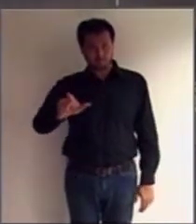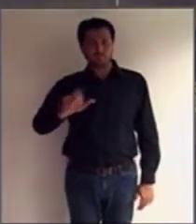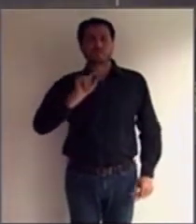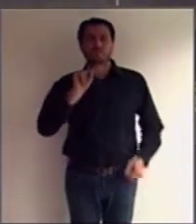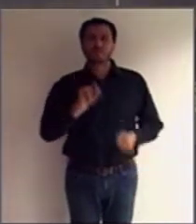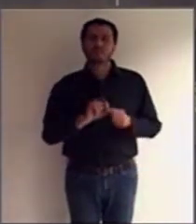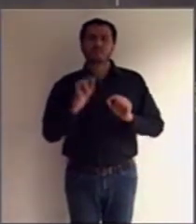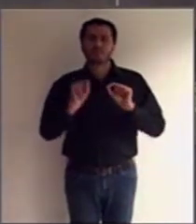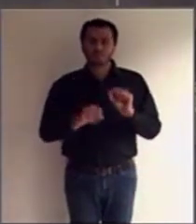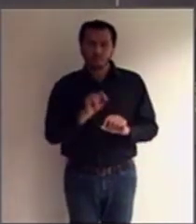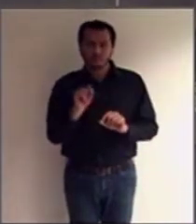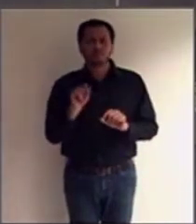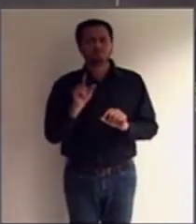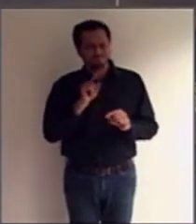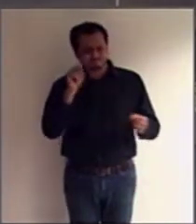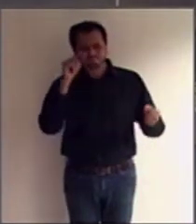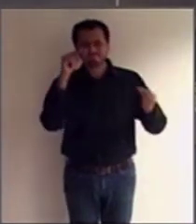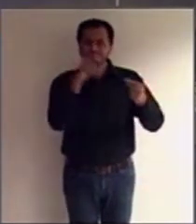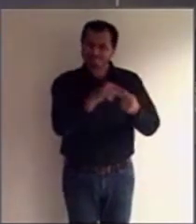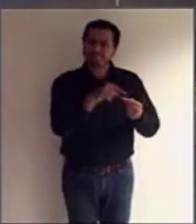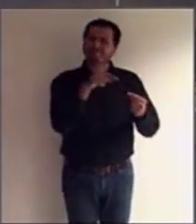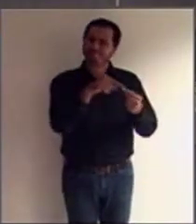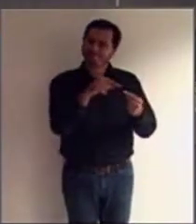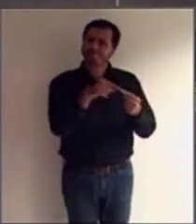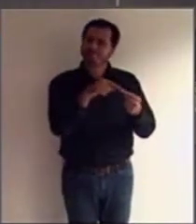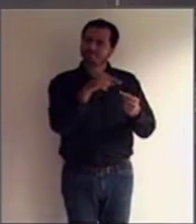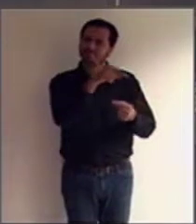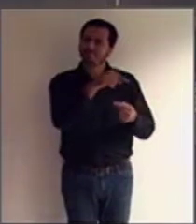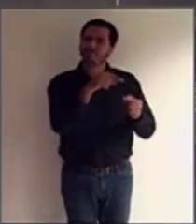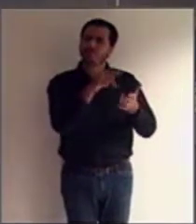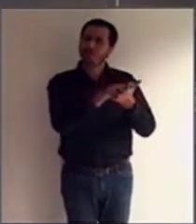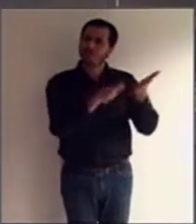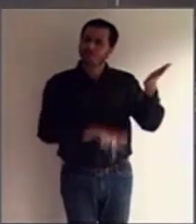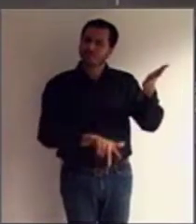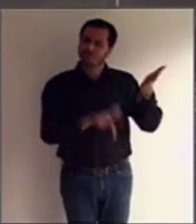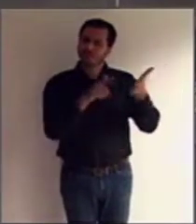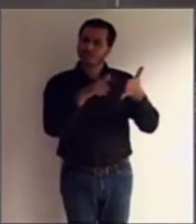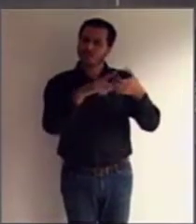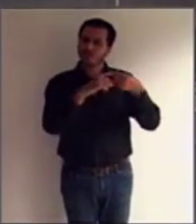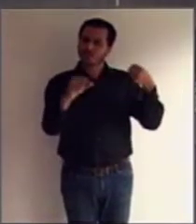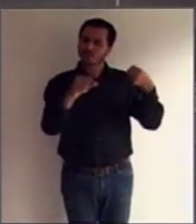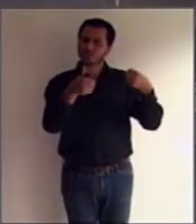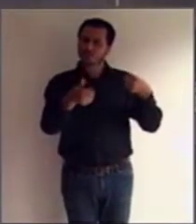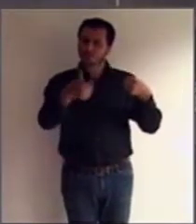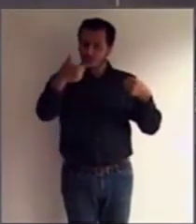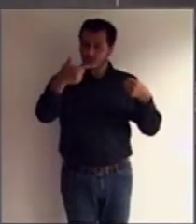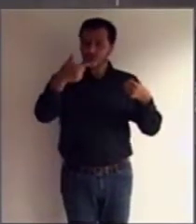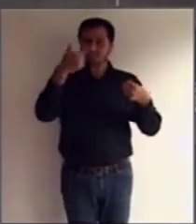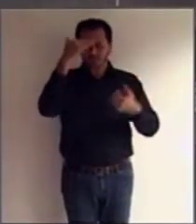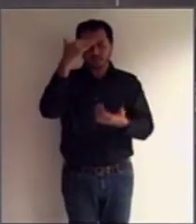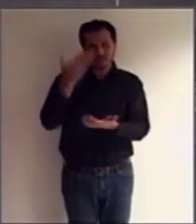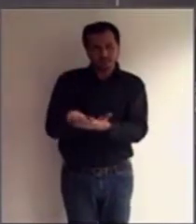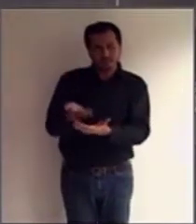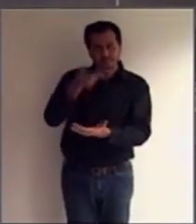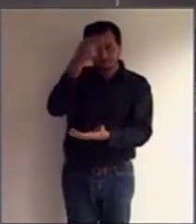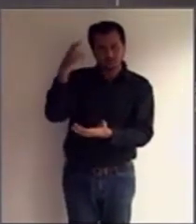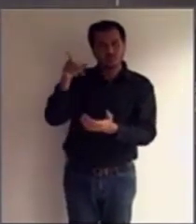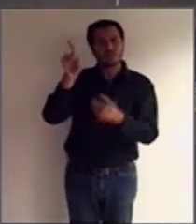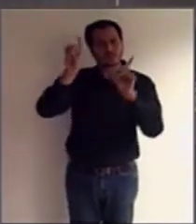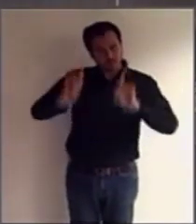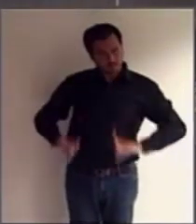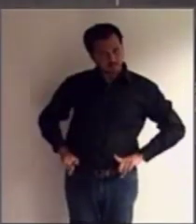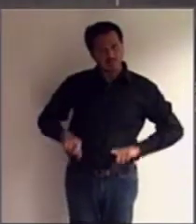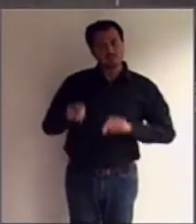concepção da Convenção sobre os Direitos das Pessoas com Deficiência, que no artigo 12 reconhece às pessoas com deficiência a